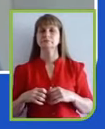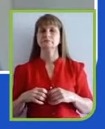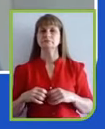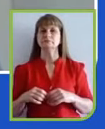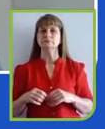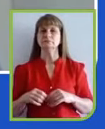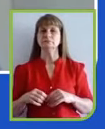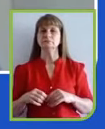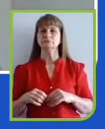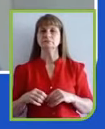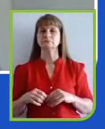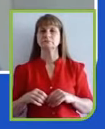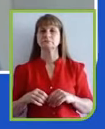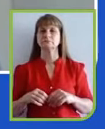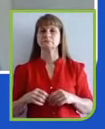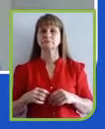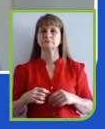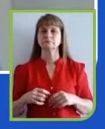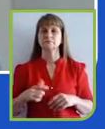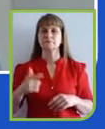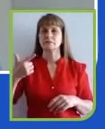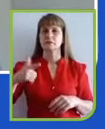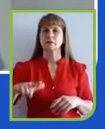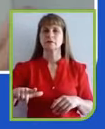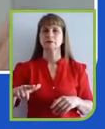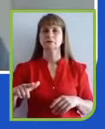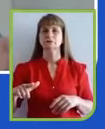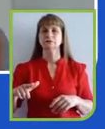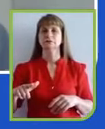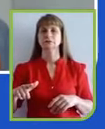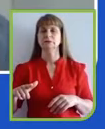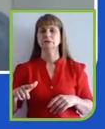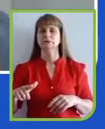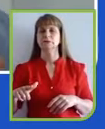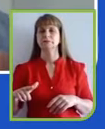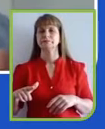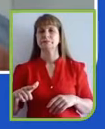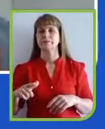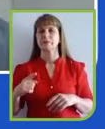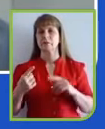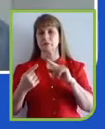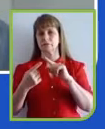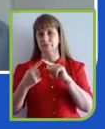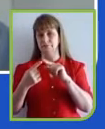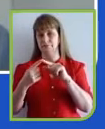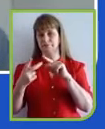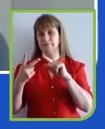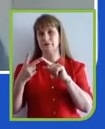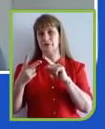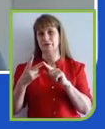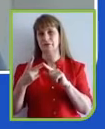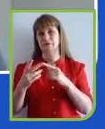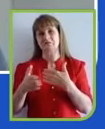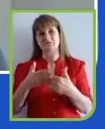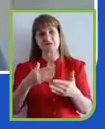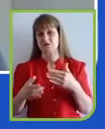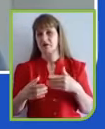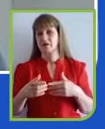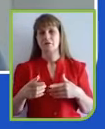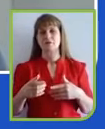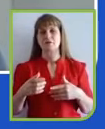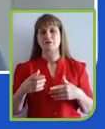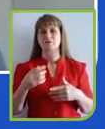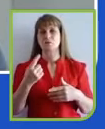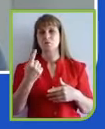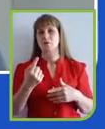Outra tendência que... Aliás, qualquer uma das 11 tendências, como você colocou, são muito importantes,